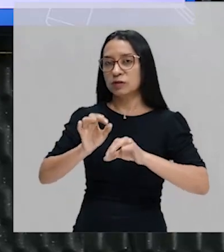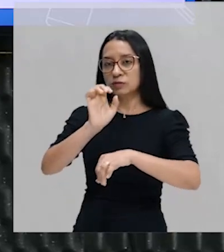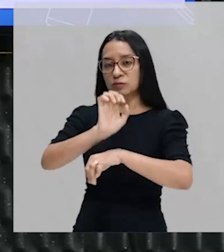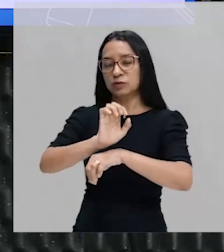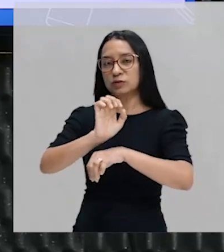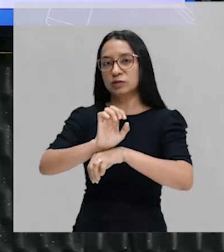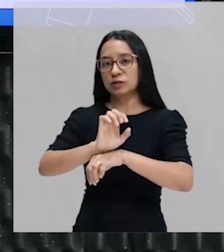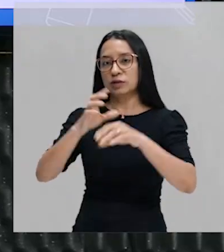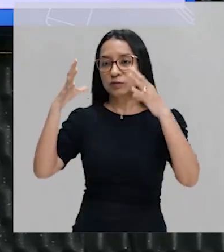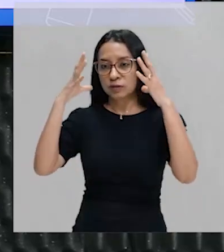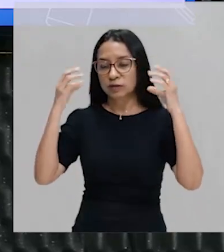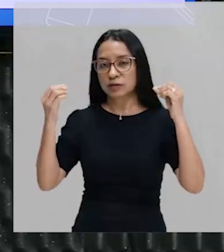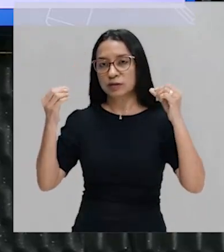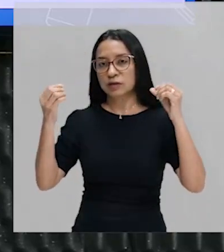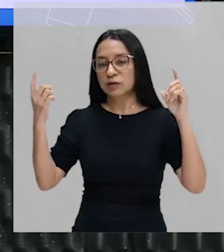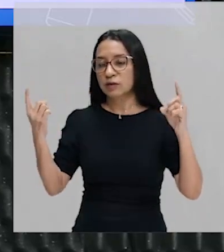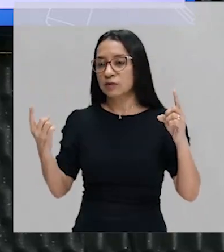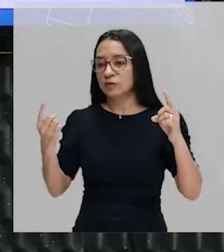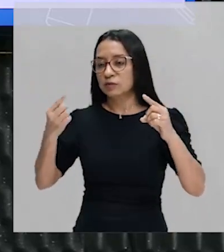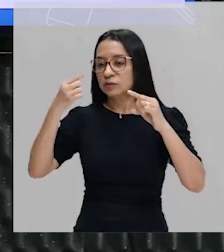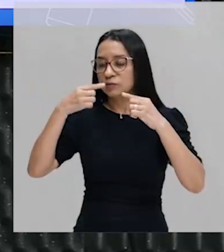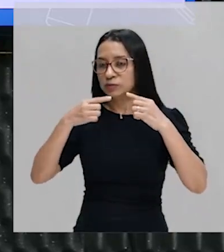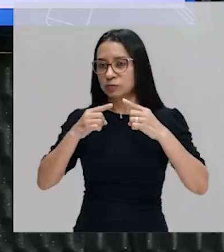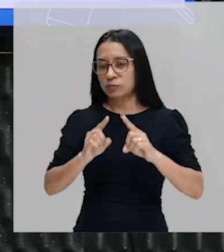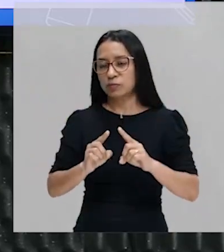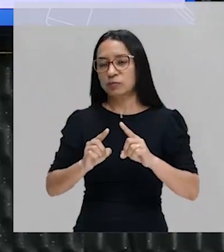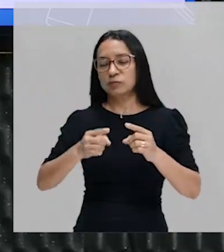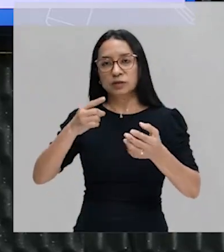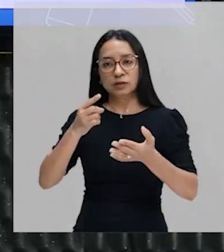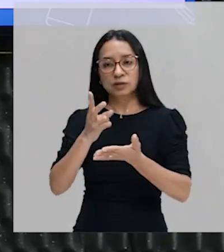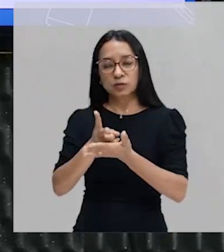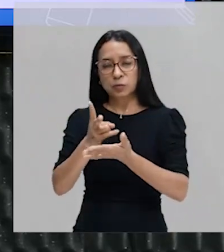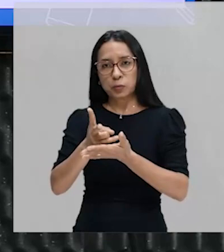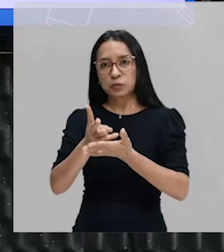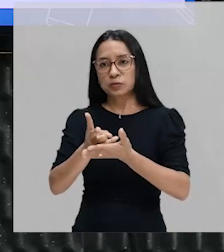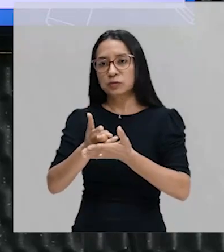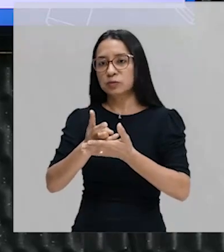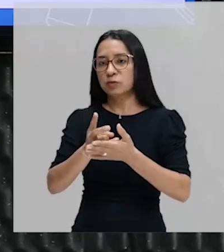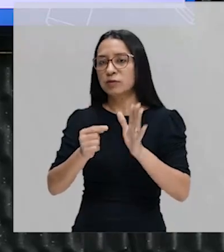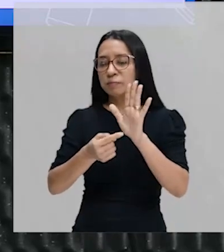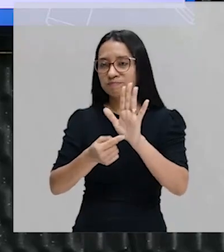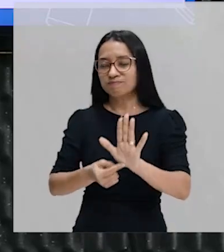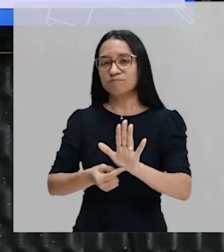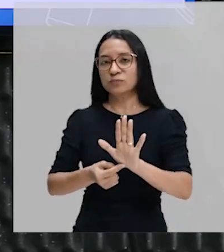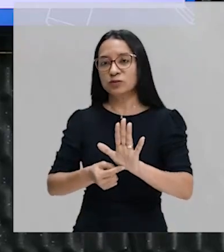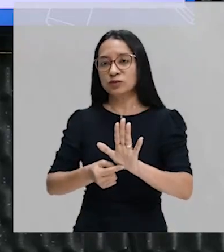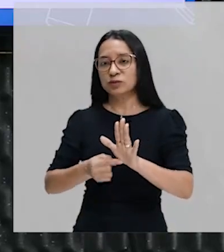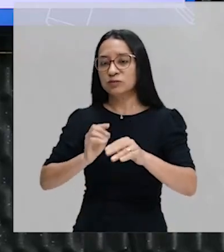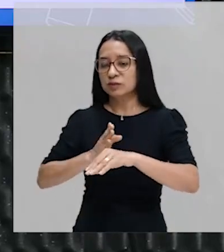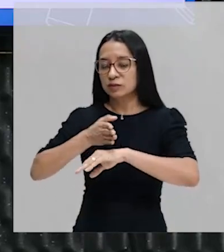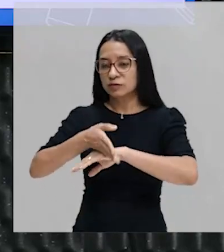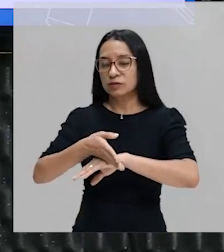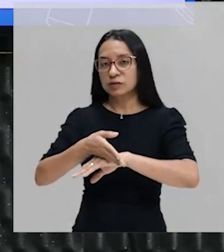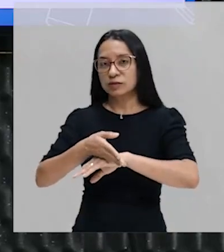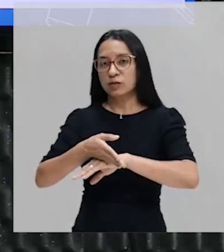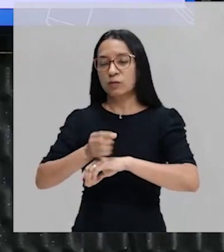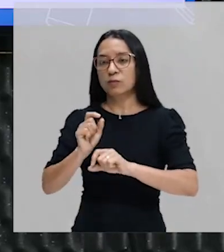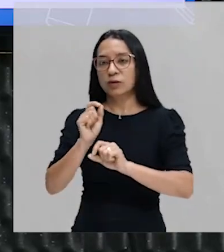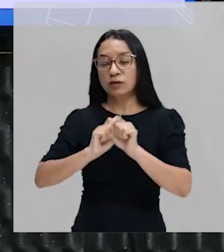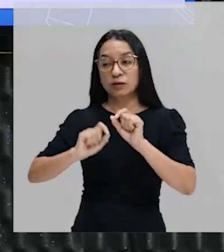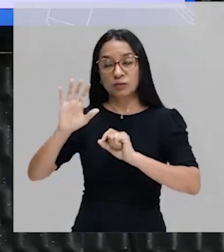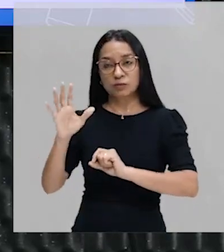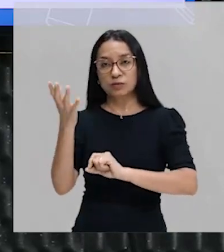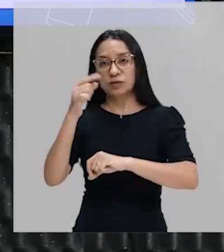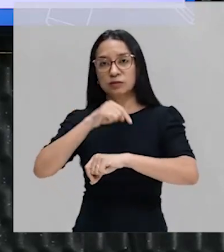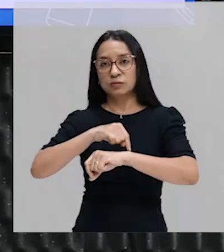rivalidades que acabam, na verdade, refletindo nessa invasão na medida que essas rivalidades acontecem no